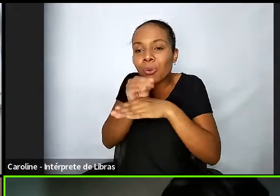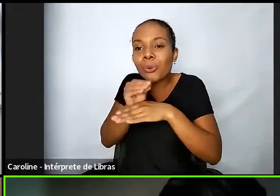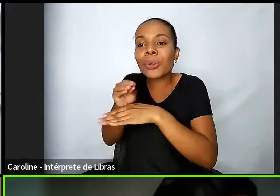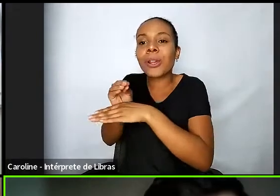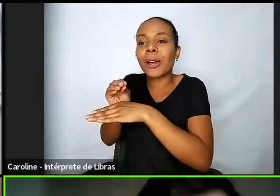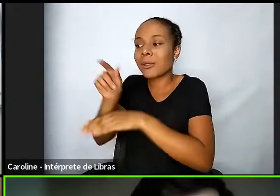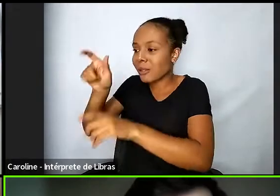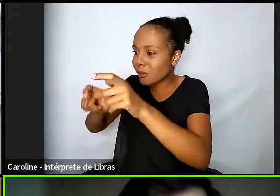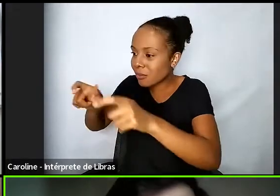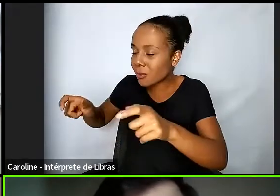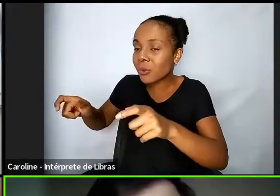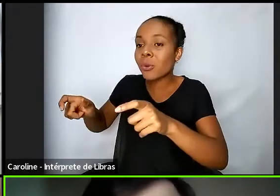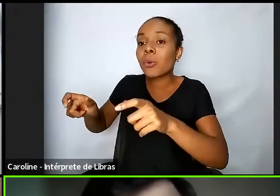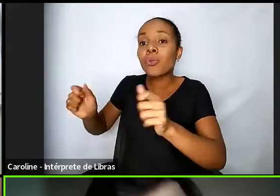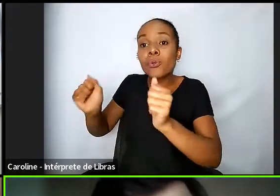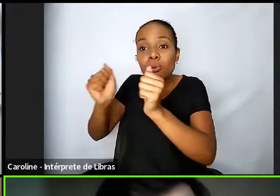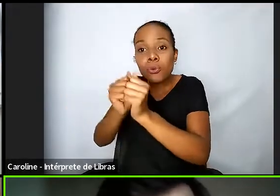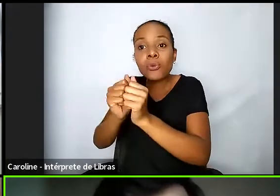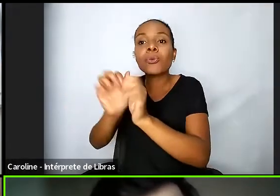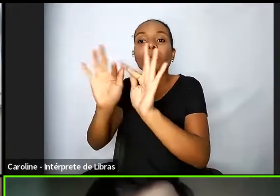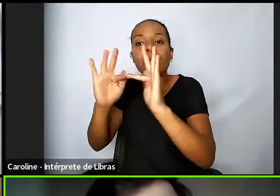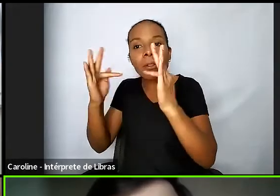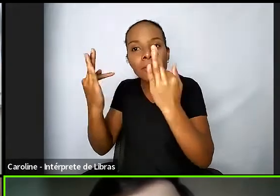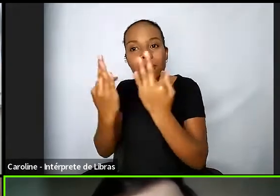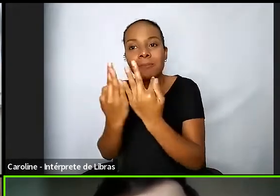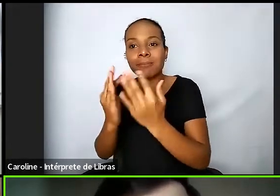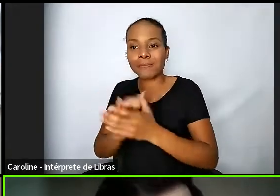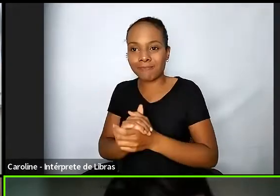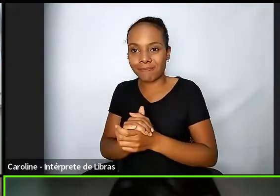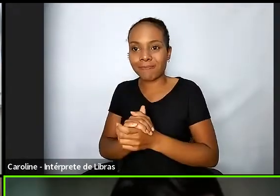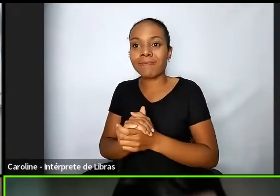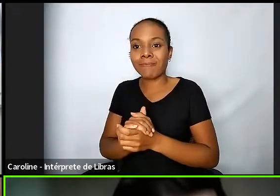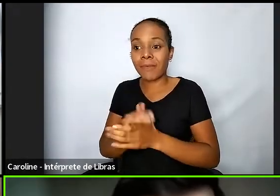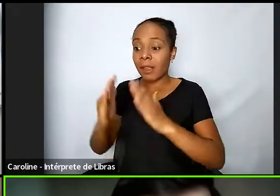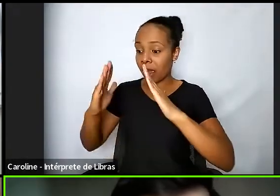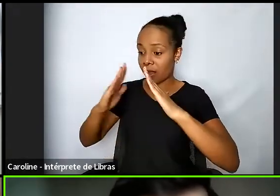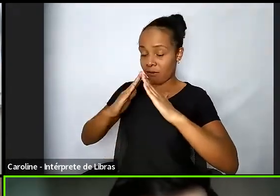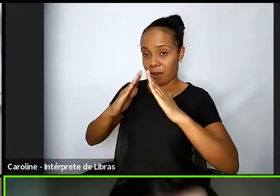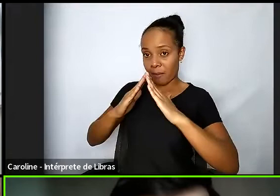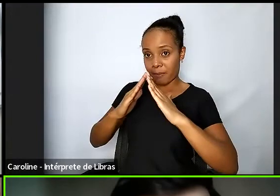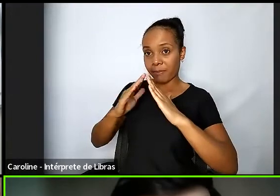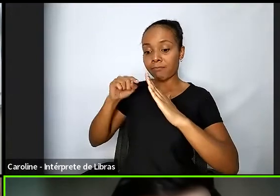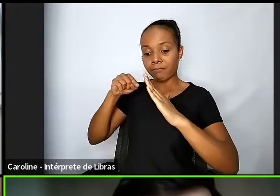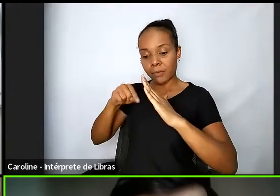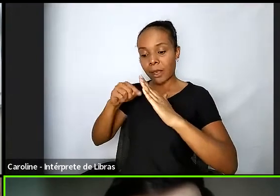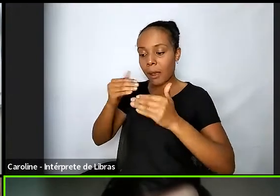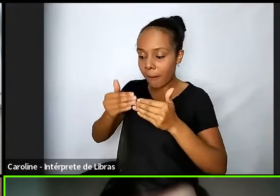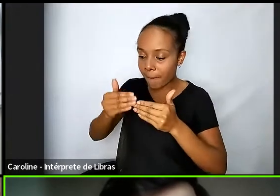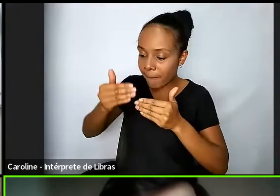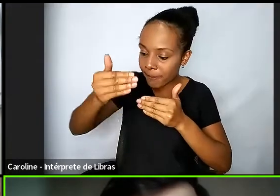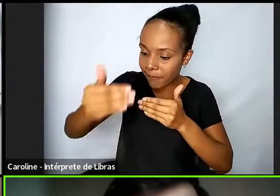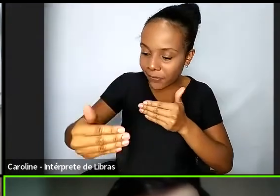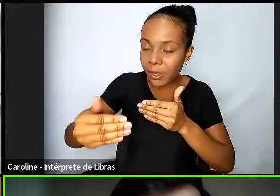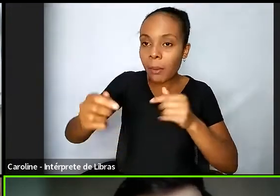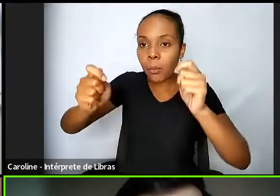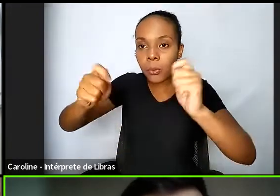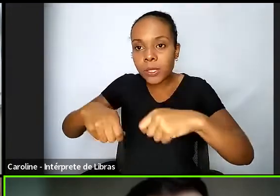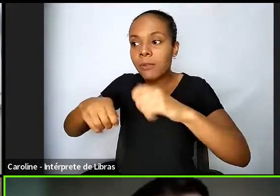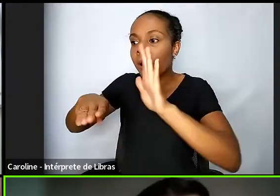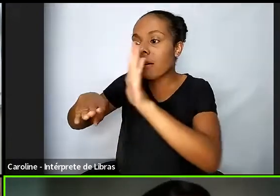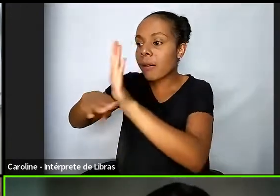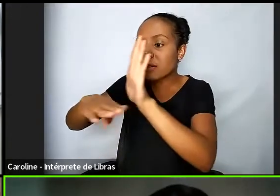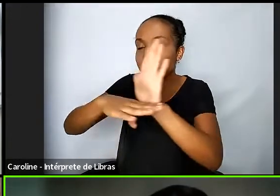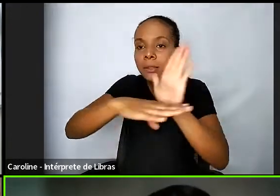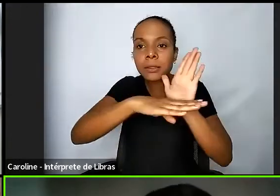famílias a partir da moradia a assistência social por exemplo poderá elaborar planos de acompanhamento